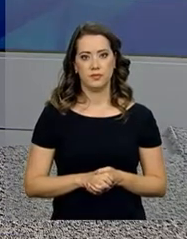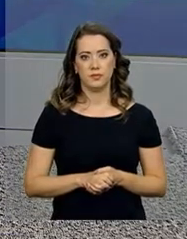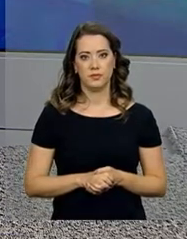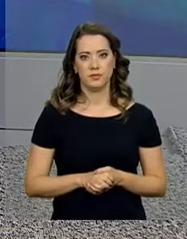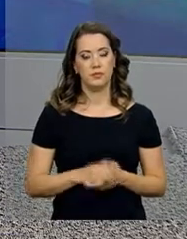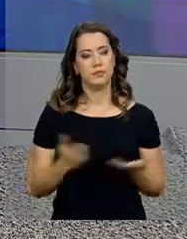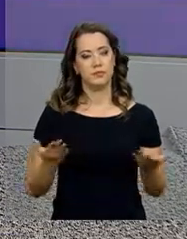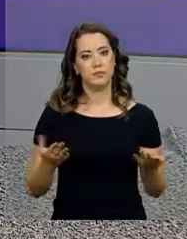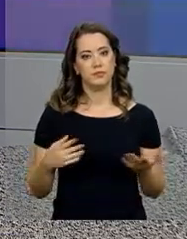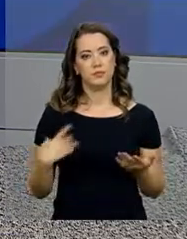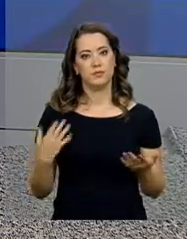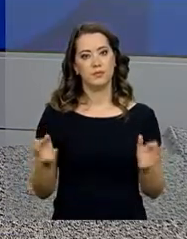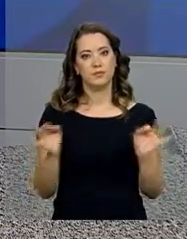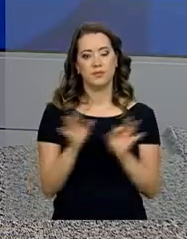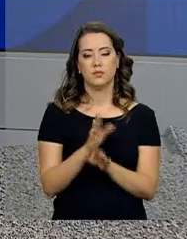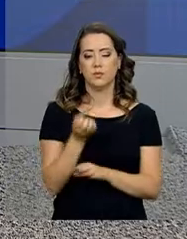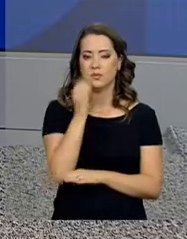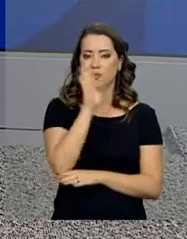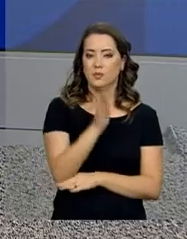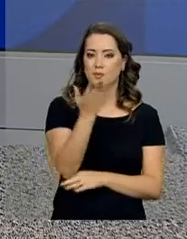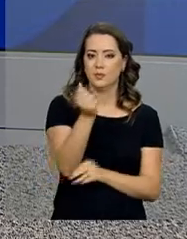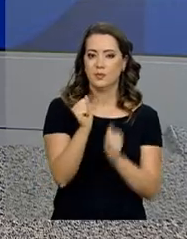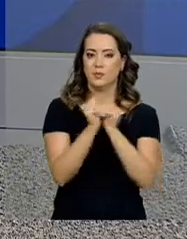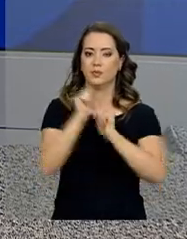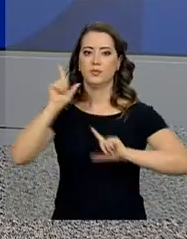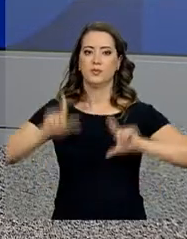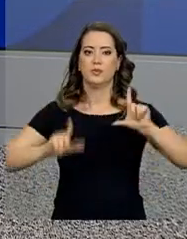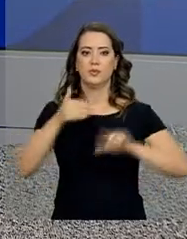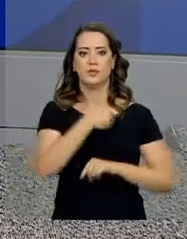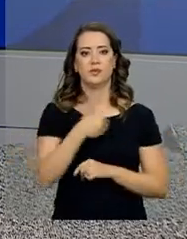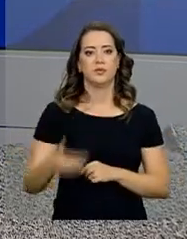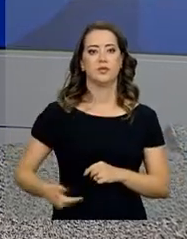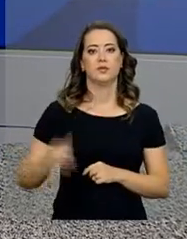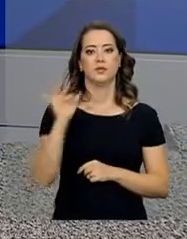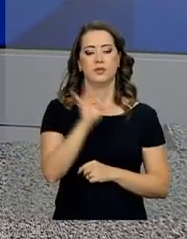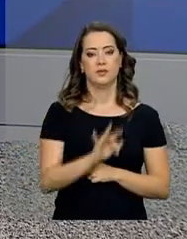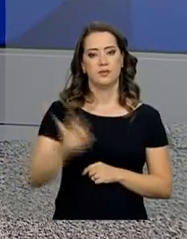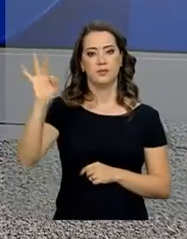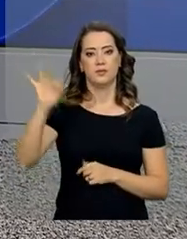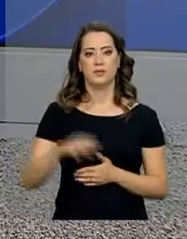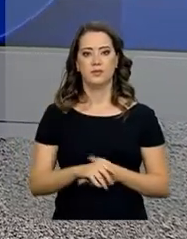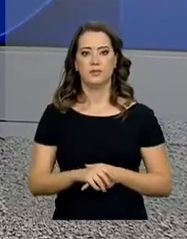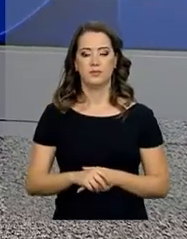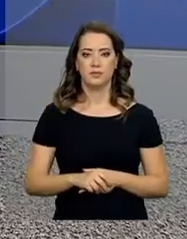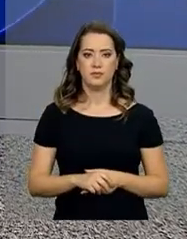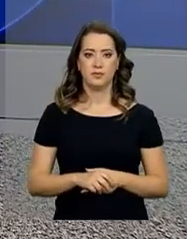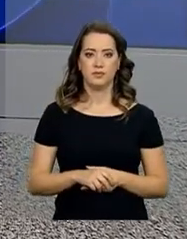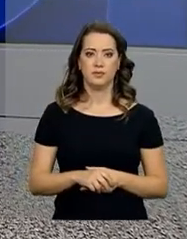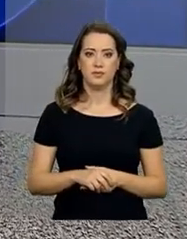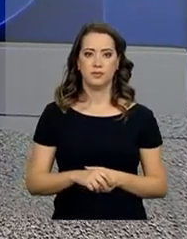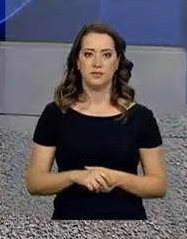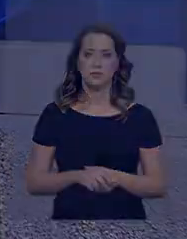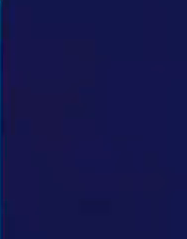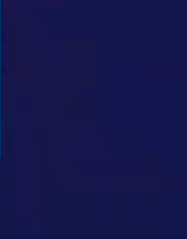Nós ficamos por aqui. Uma boa tarde para você. Continue com a gente aqui na NBR e a TV do Governo Federal.